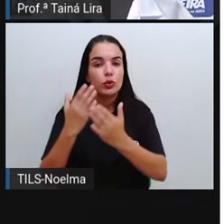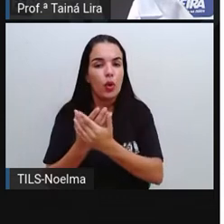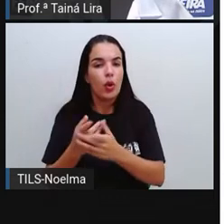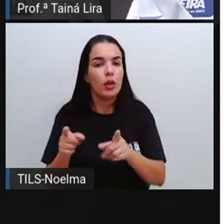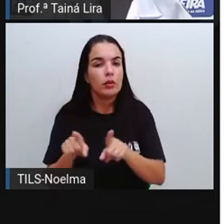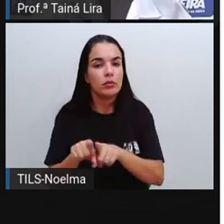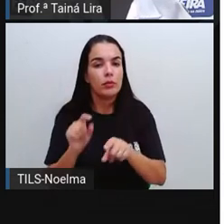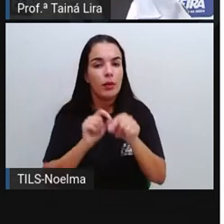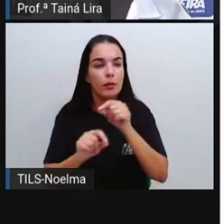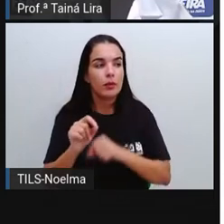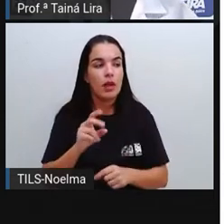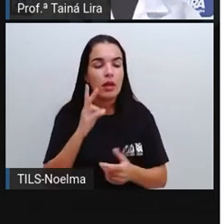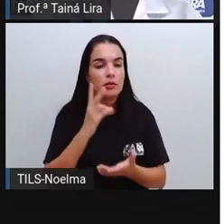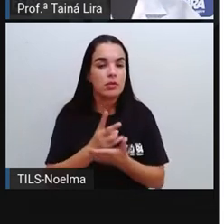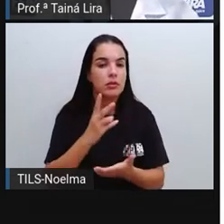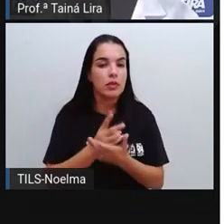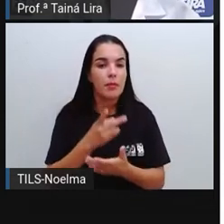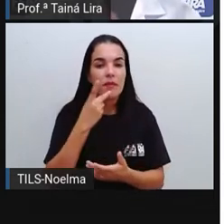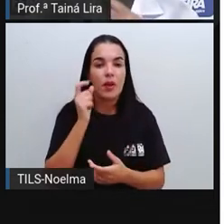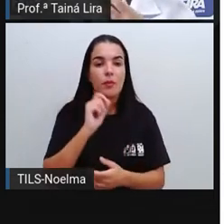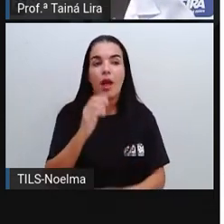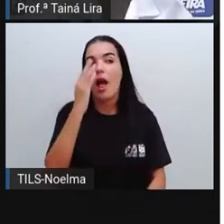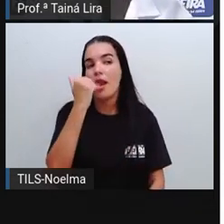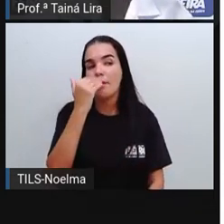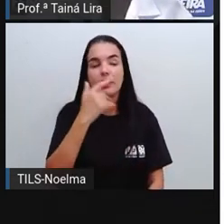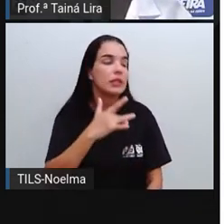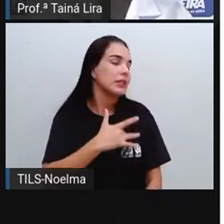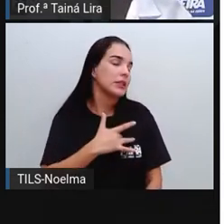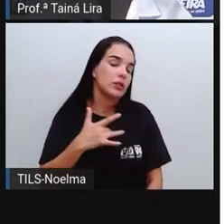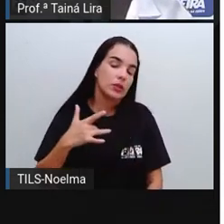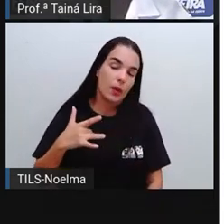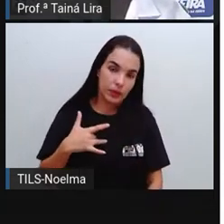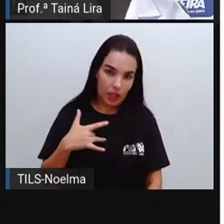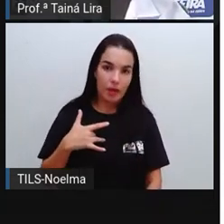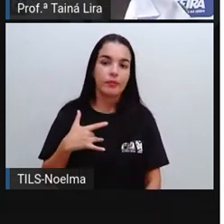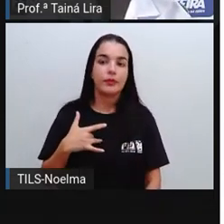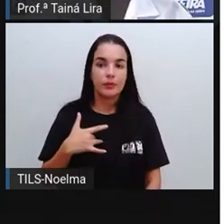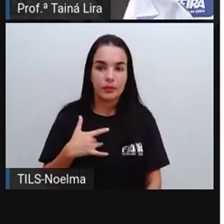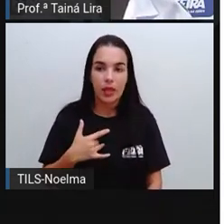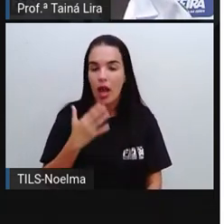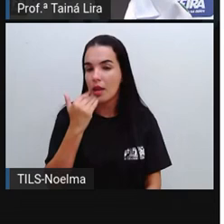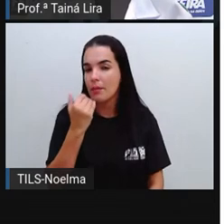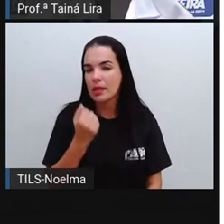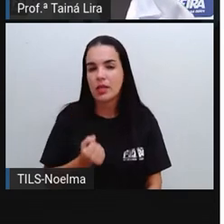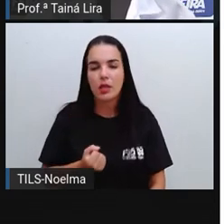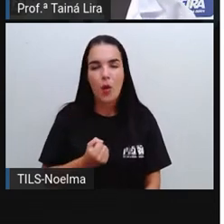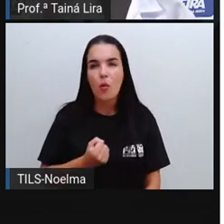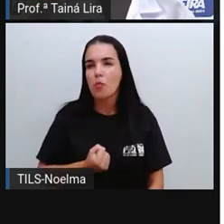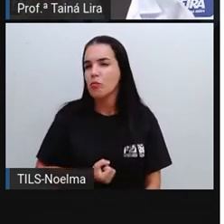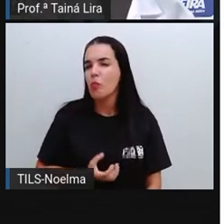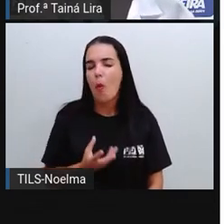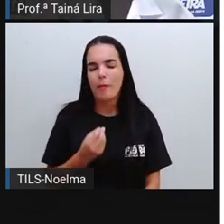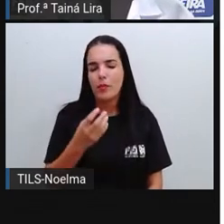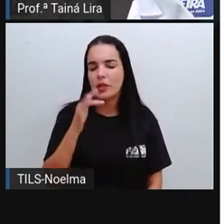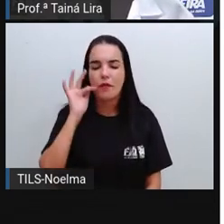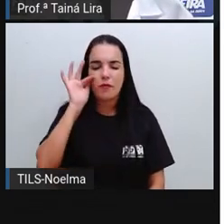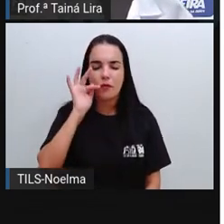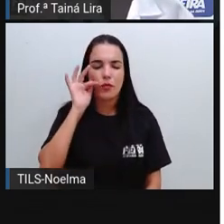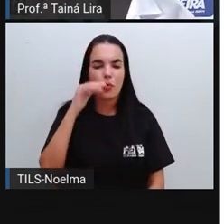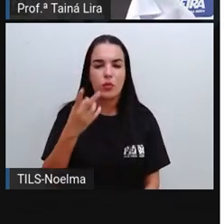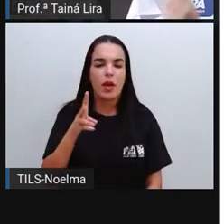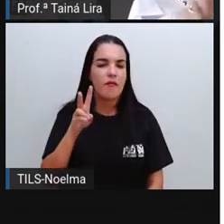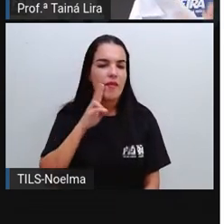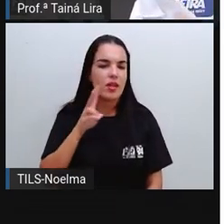né? sobre a questão da alimentação saudável, alimentação rica em frutas, em legumes,